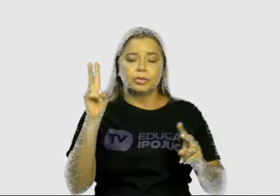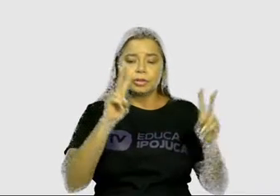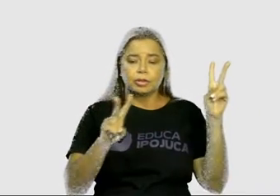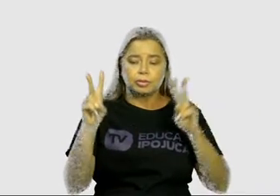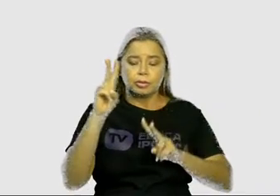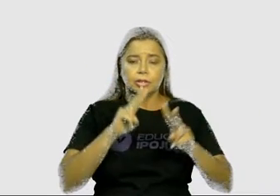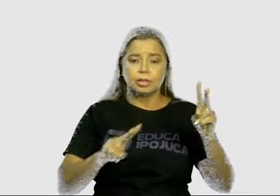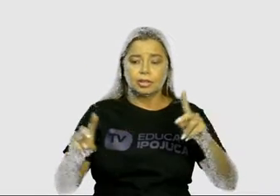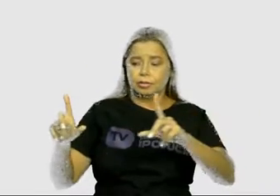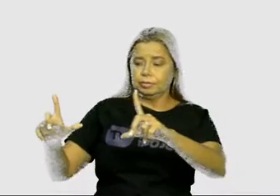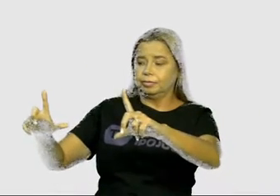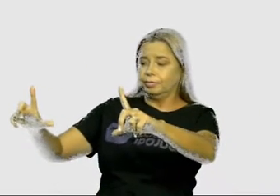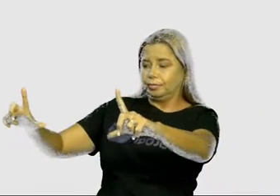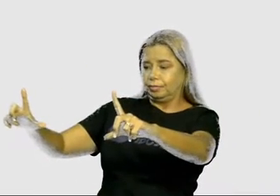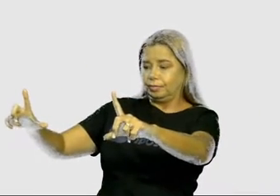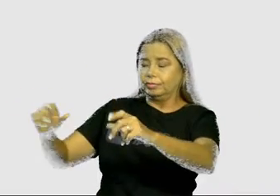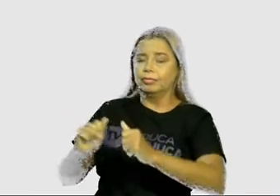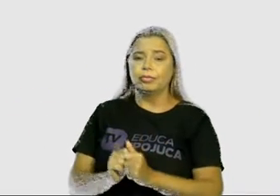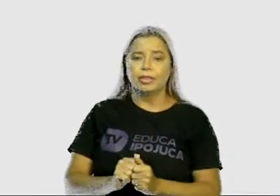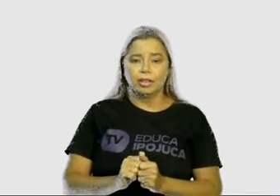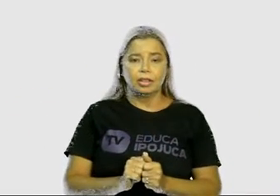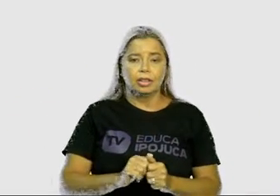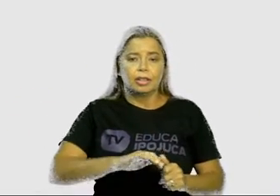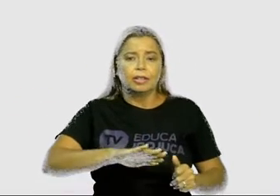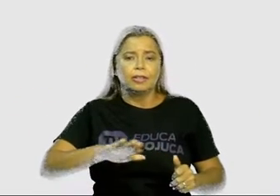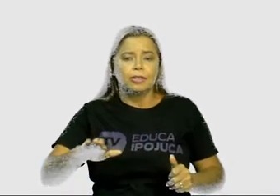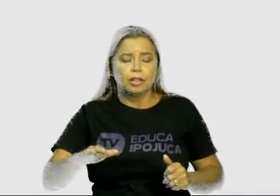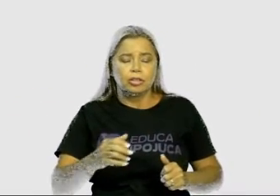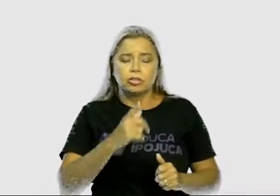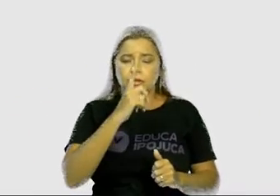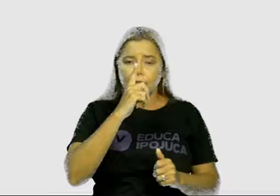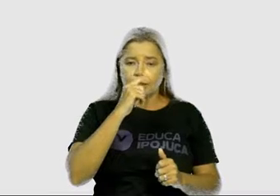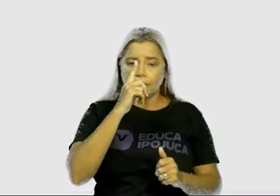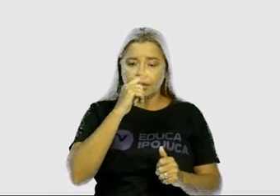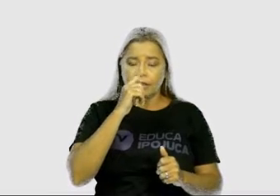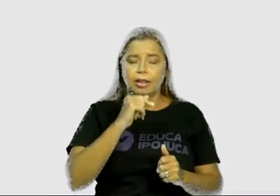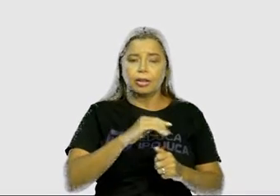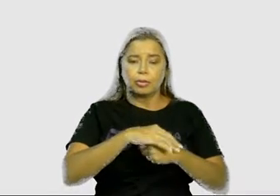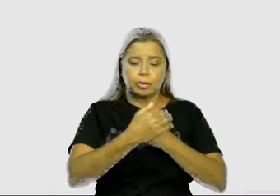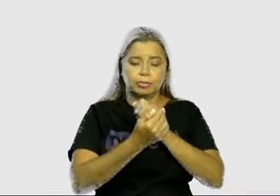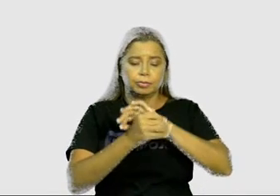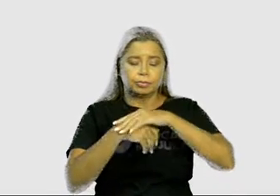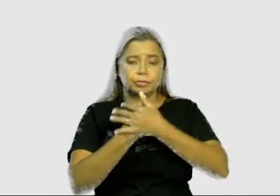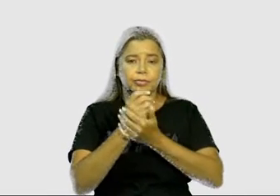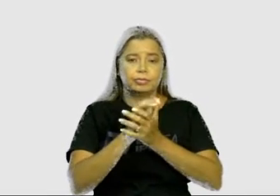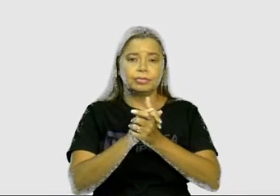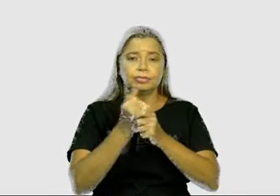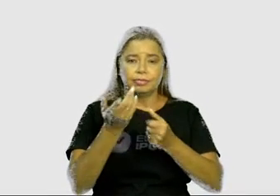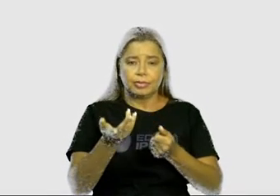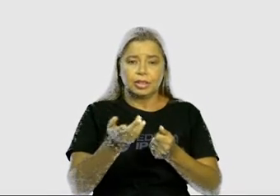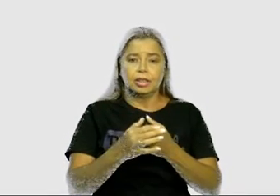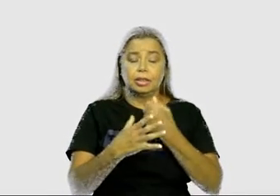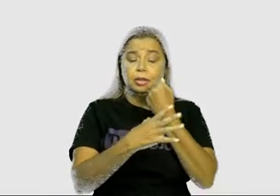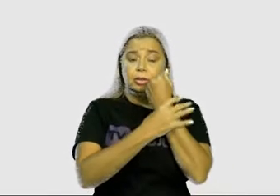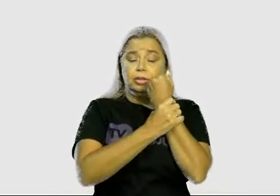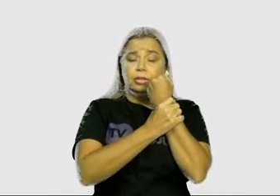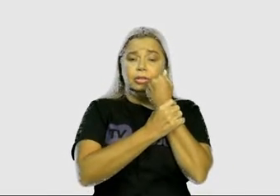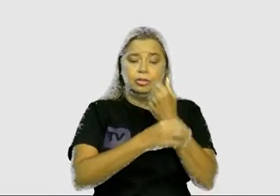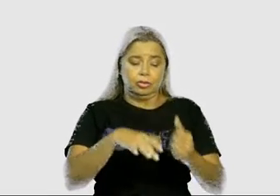Afaste os bichos, lave as mãos com água e sabão, você protege sua saúde.